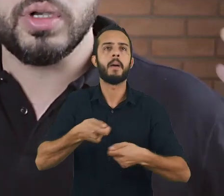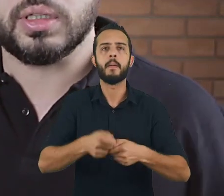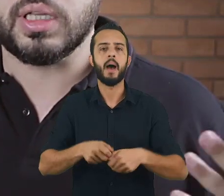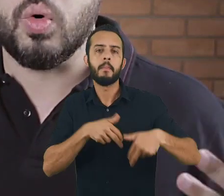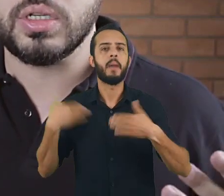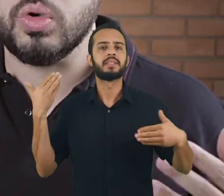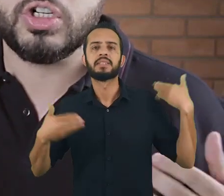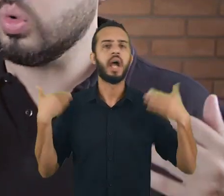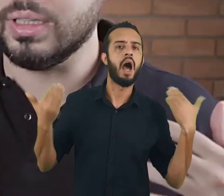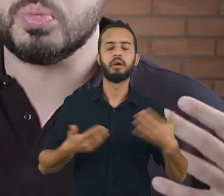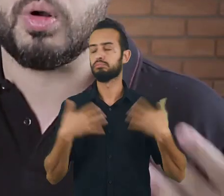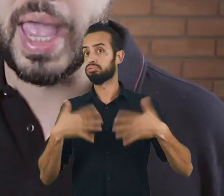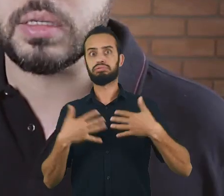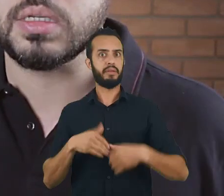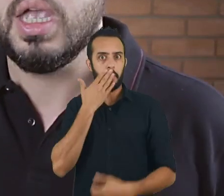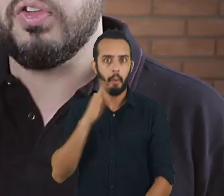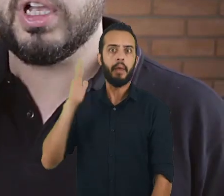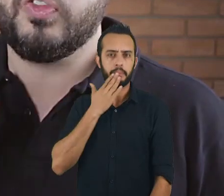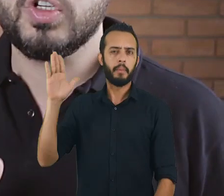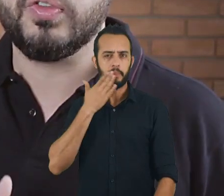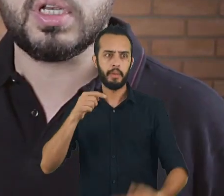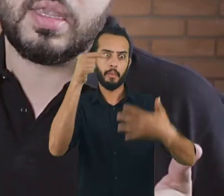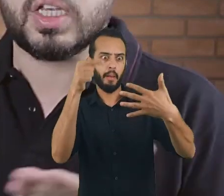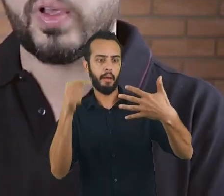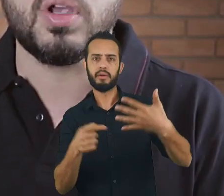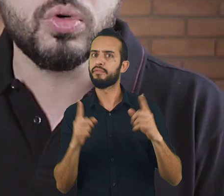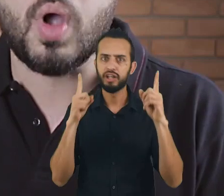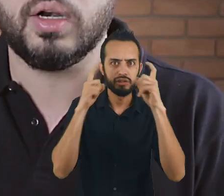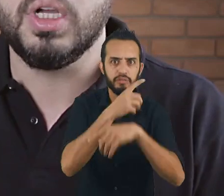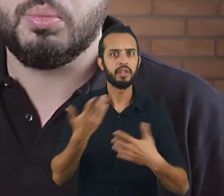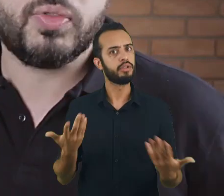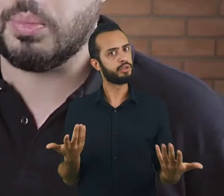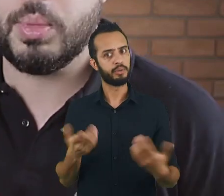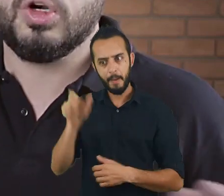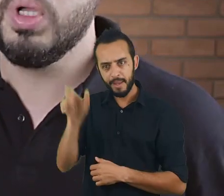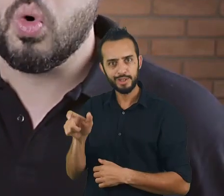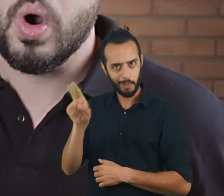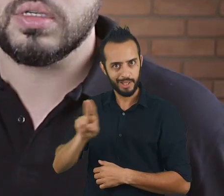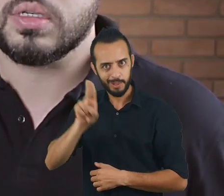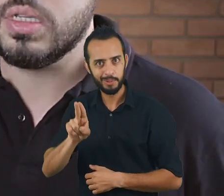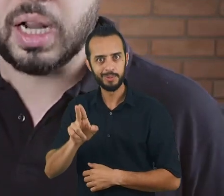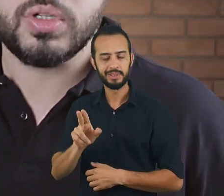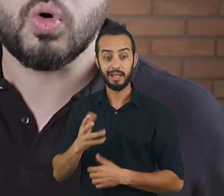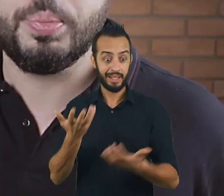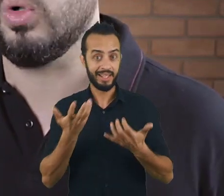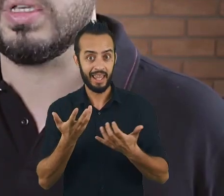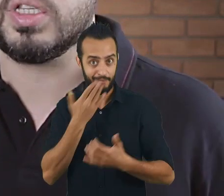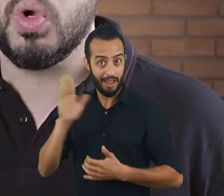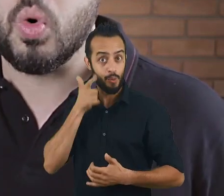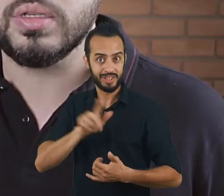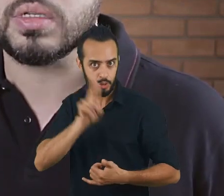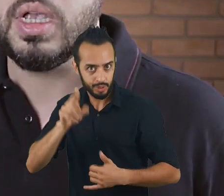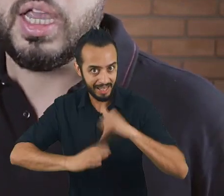com tanta coisa, tanta coisa, ou seja, com tantas promessas, que fica difícil você satisfazer o usuário. Porque você está prometendo mil coisas, será que você cumpre